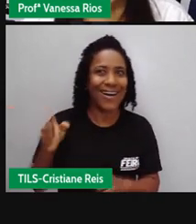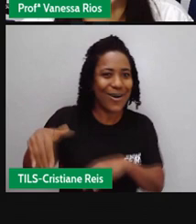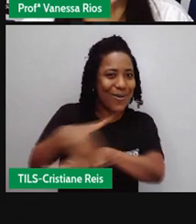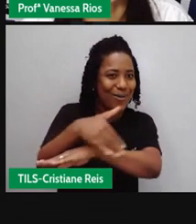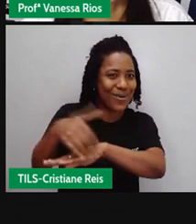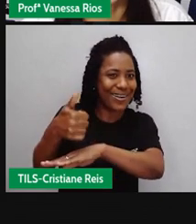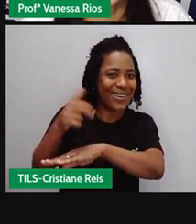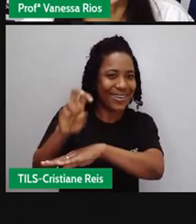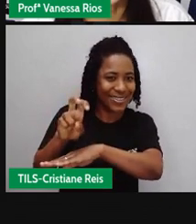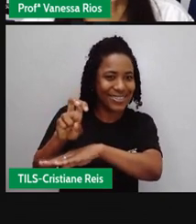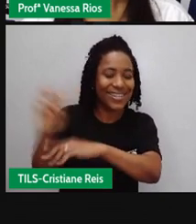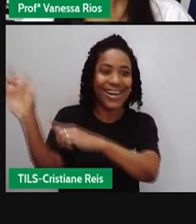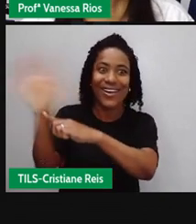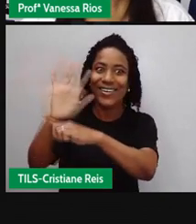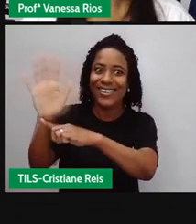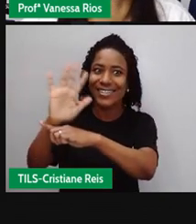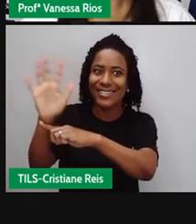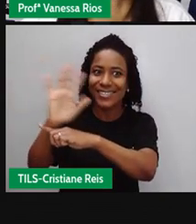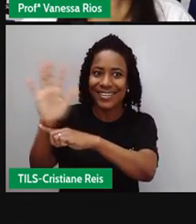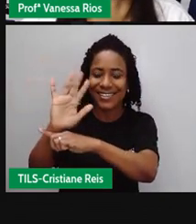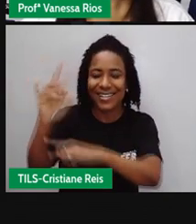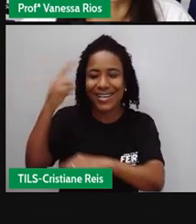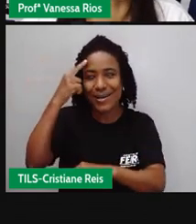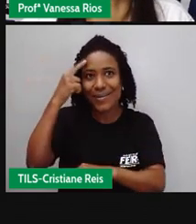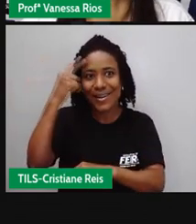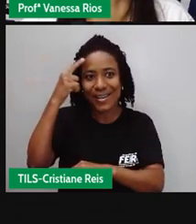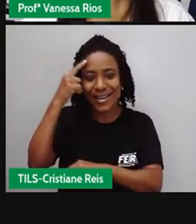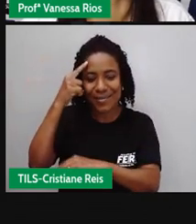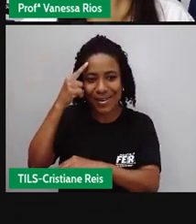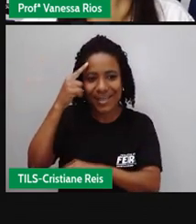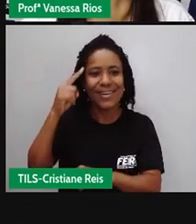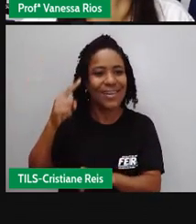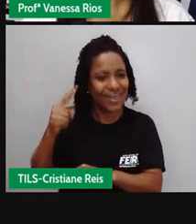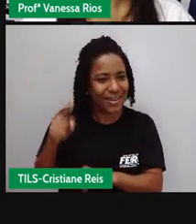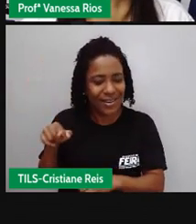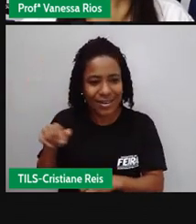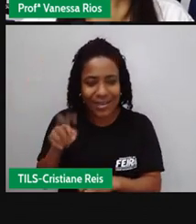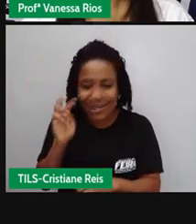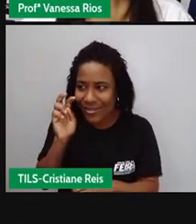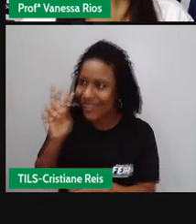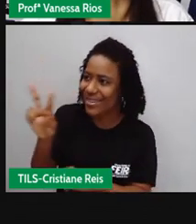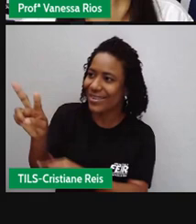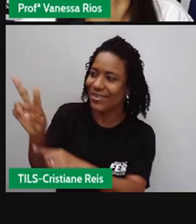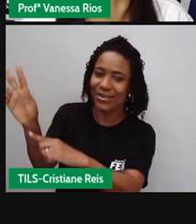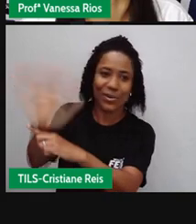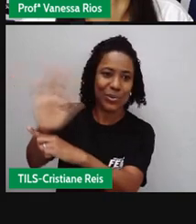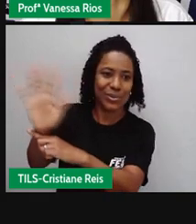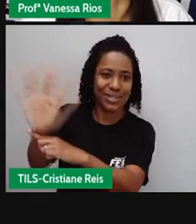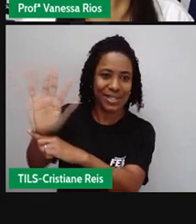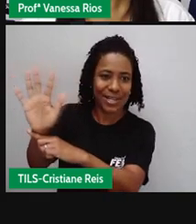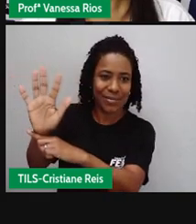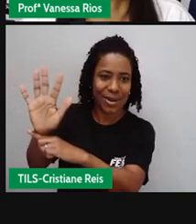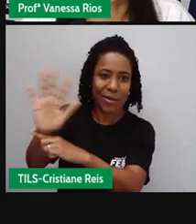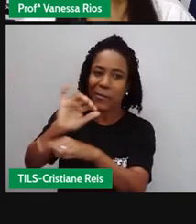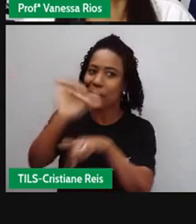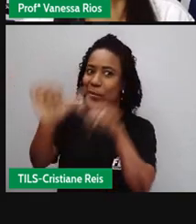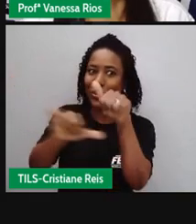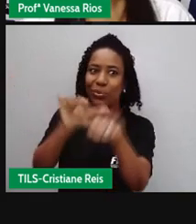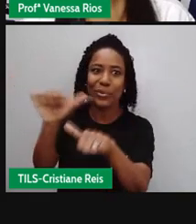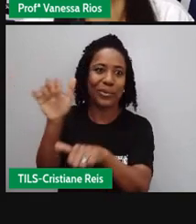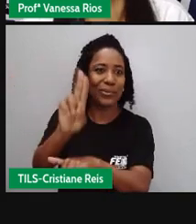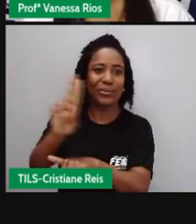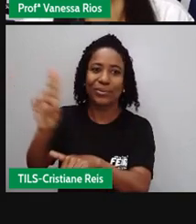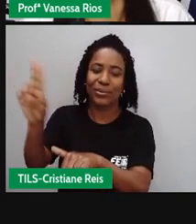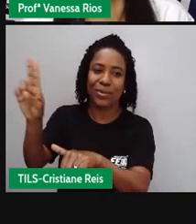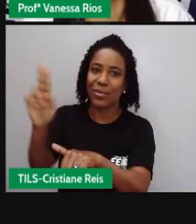rua 15 o cinema ainda existe mas mudou de nome agora é o Rex do lado tem